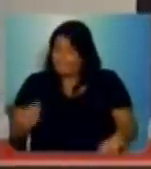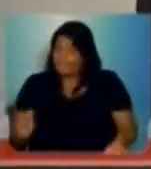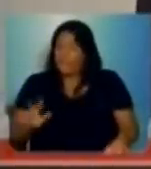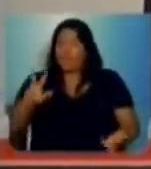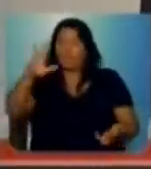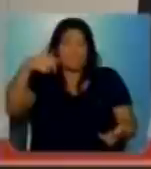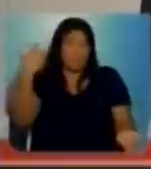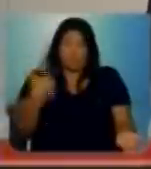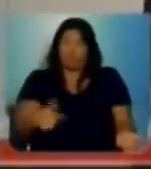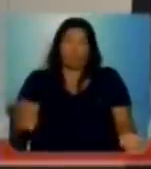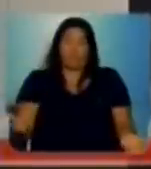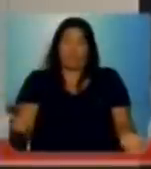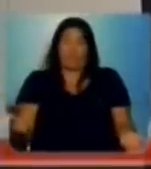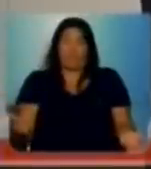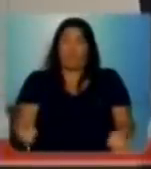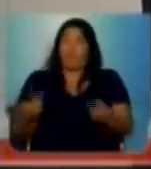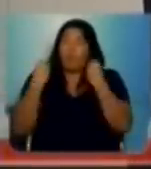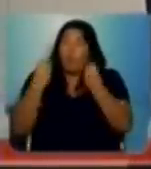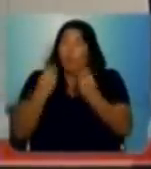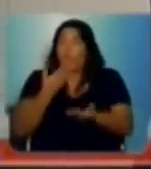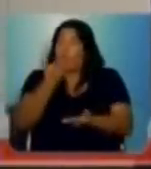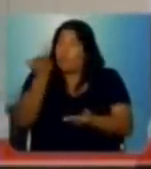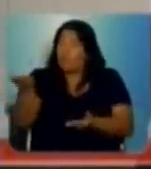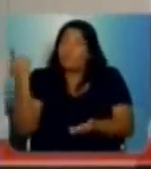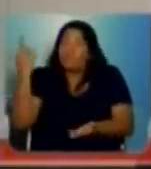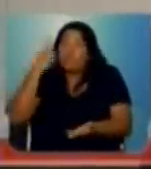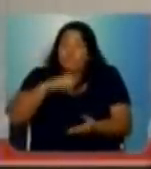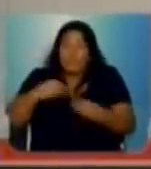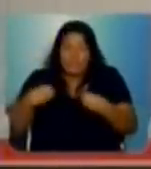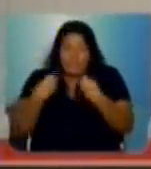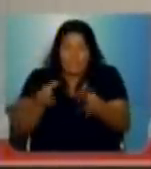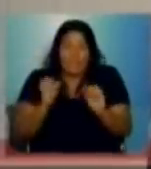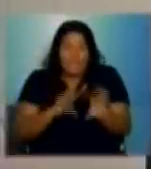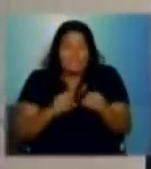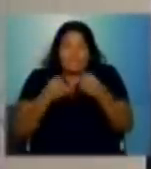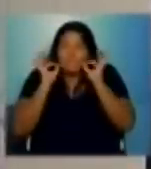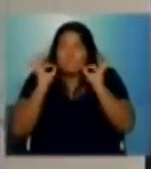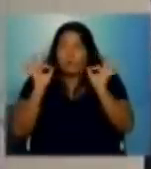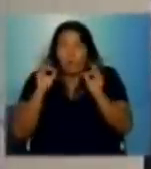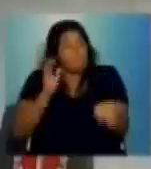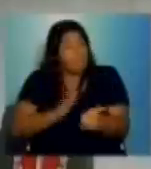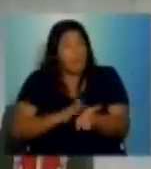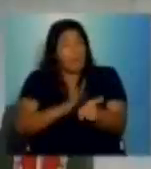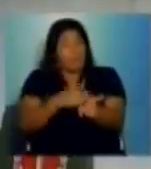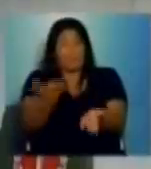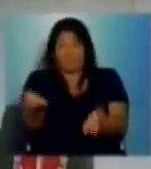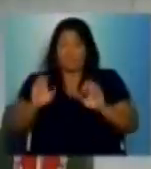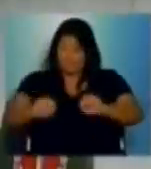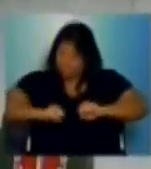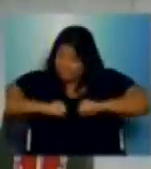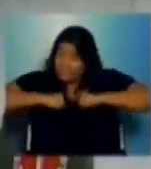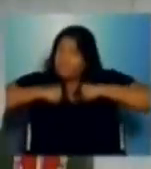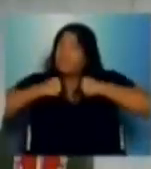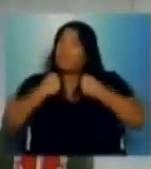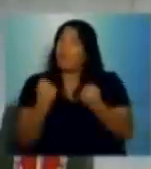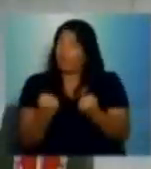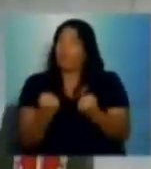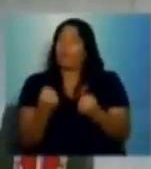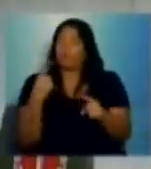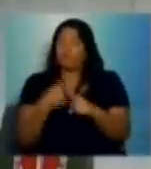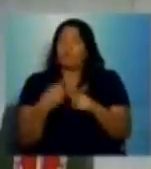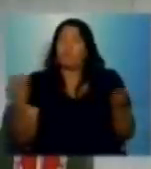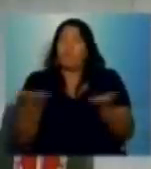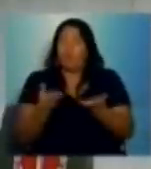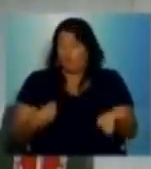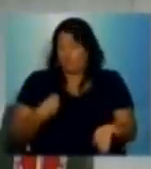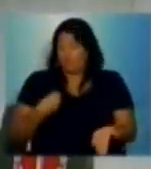Mesmo assim, não sei como vocês conseguem oferecer qualidade de ensino. Parabéns pelo esforço que vocês têm travado e parabéns por estarem